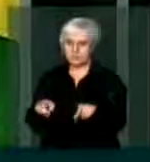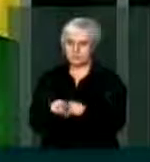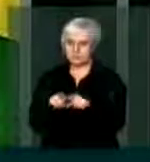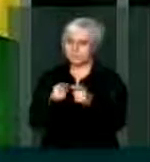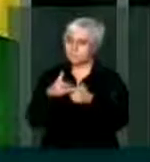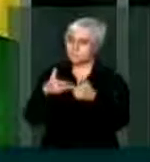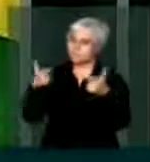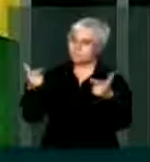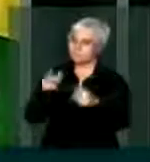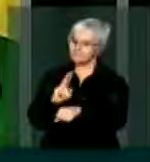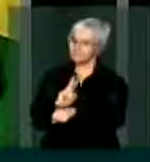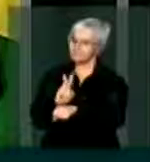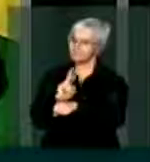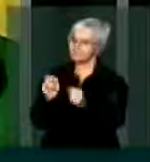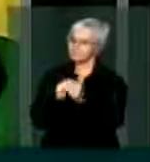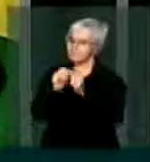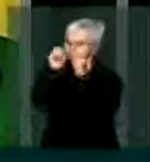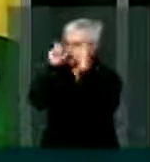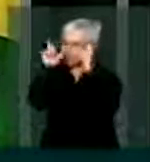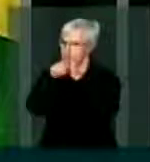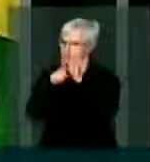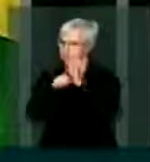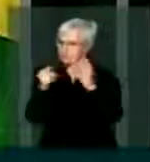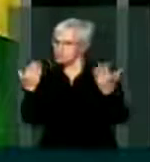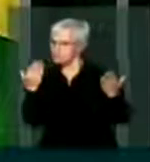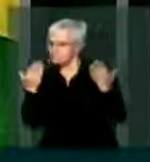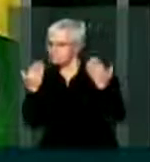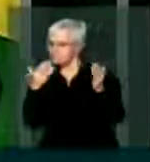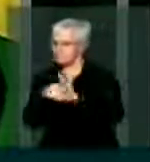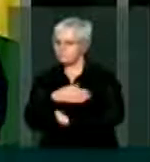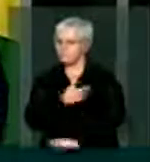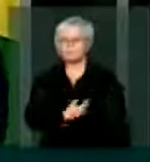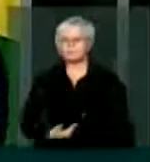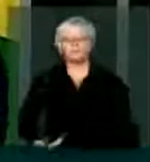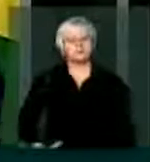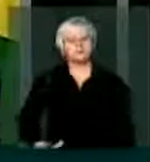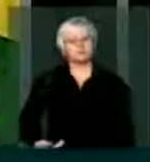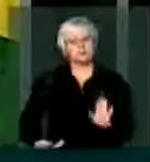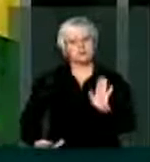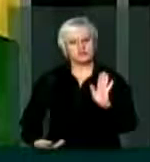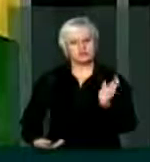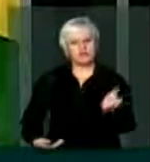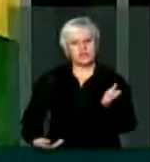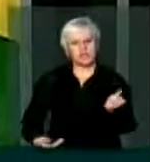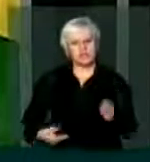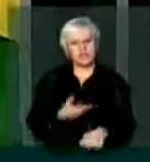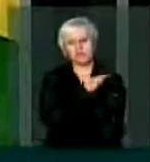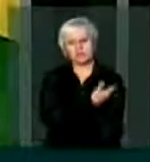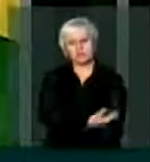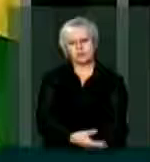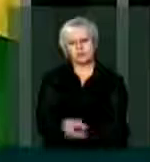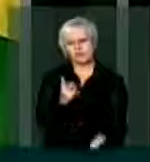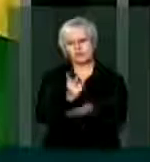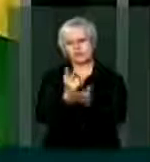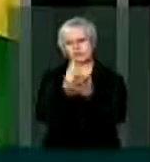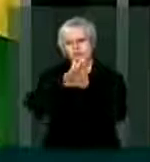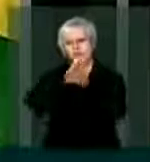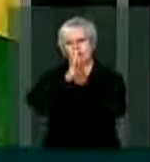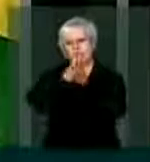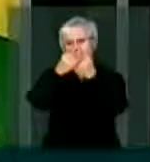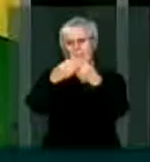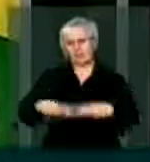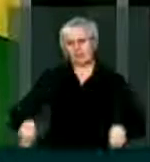isso, maior vigilância em relação ao governo que já está fadado ao desmonte